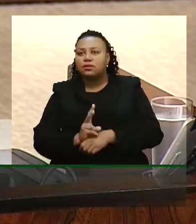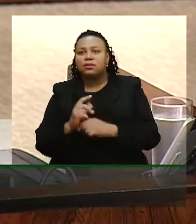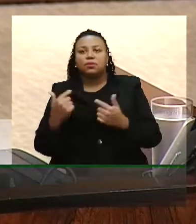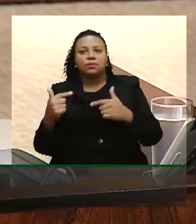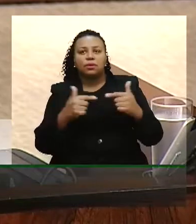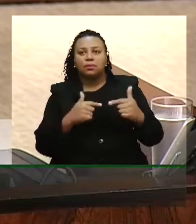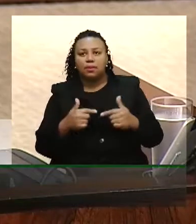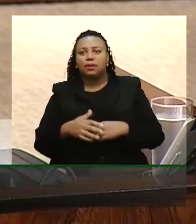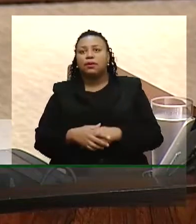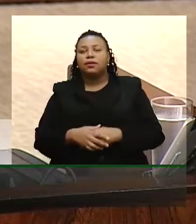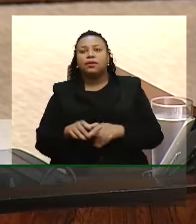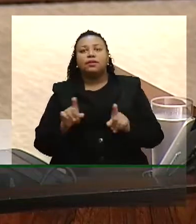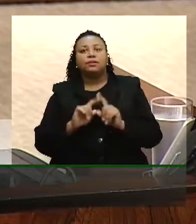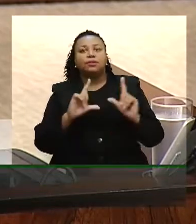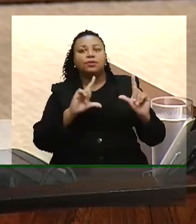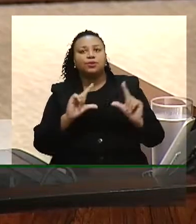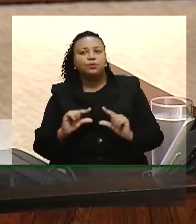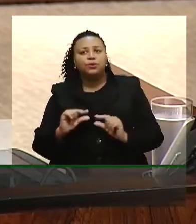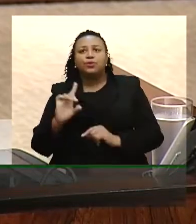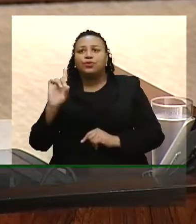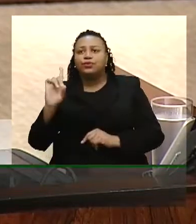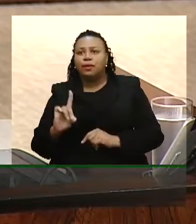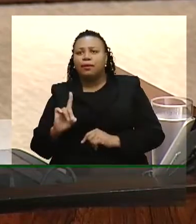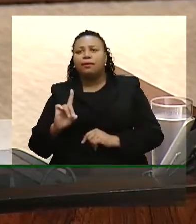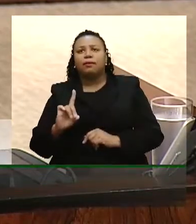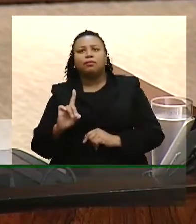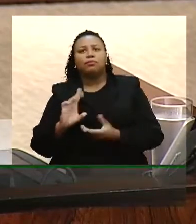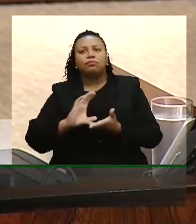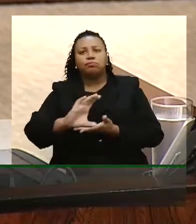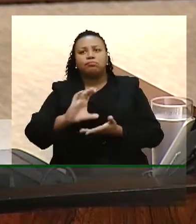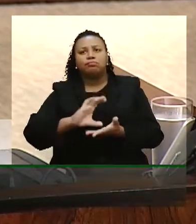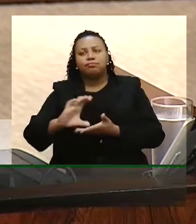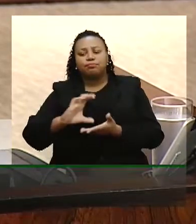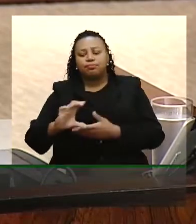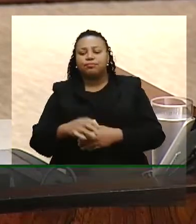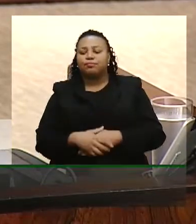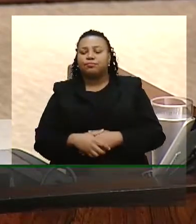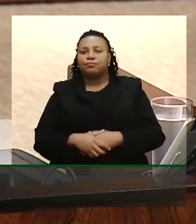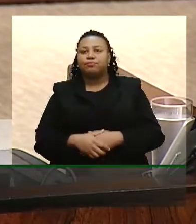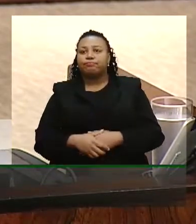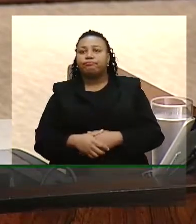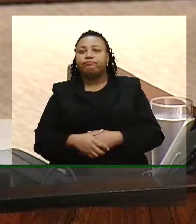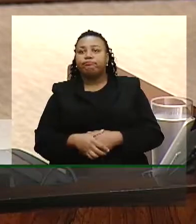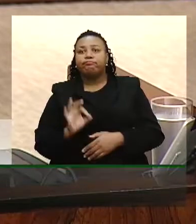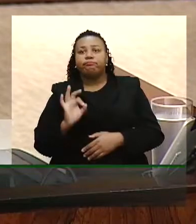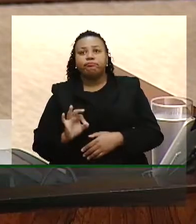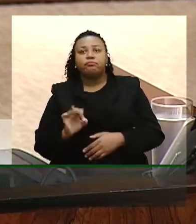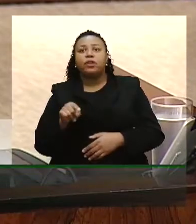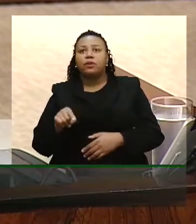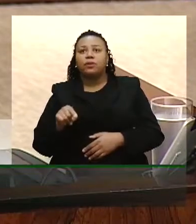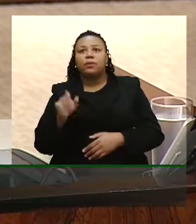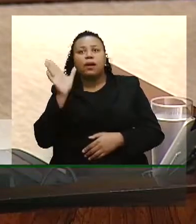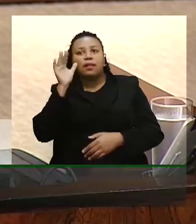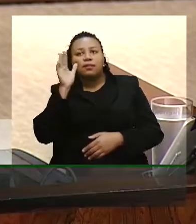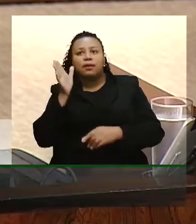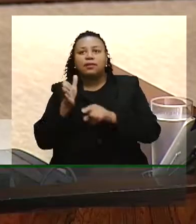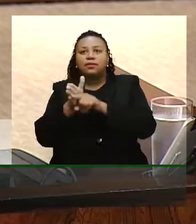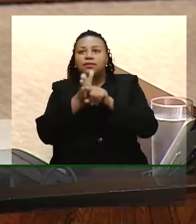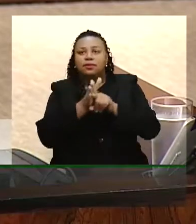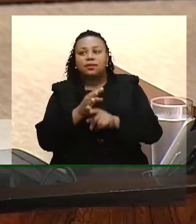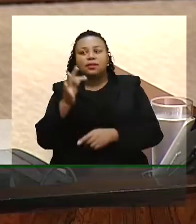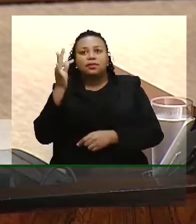trabalho e reduz direitos idenizatórios. De acordo com a análise técnica